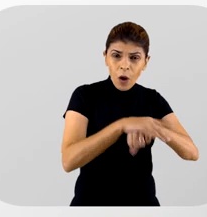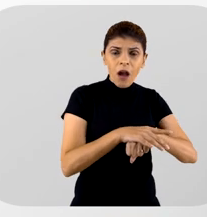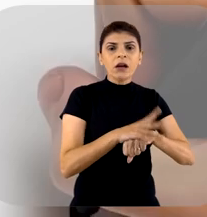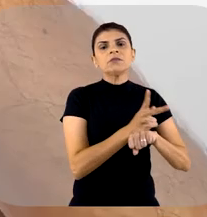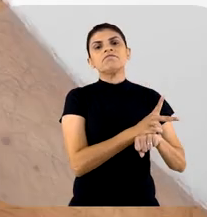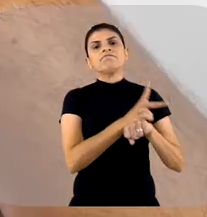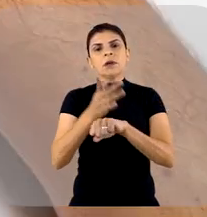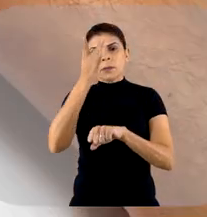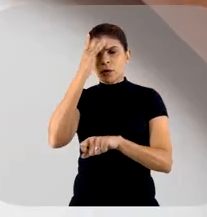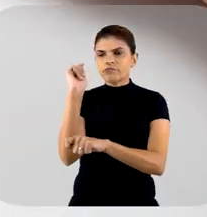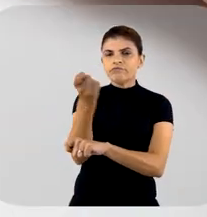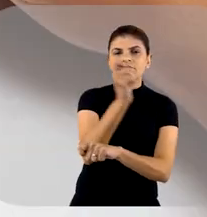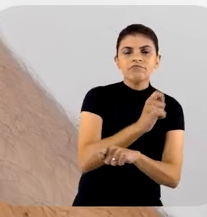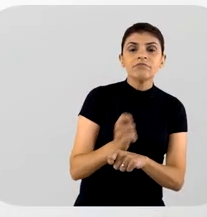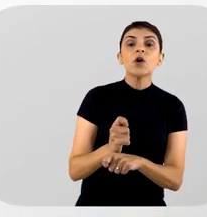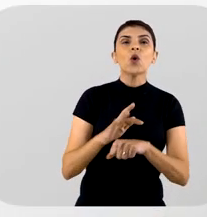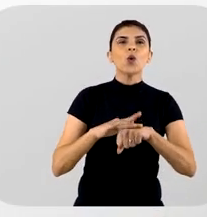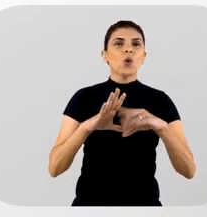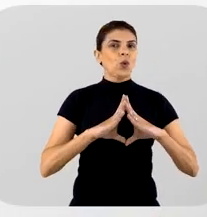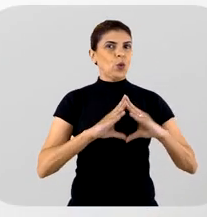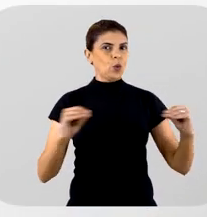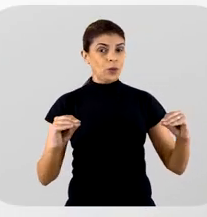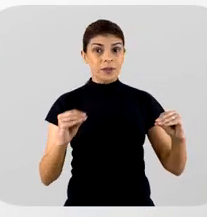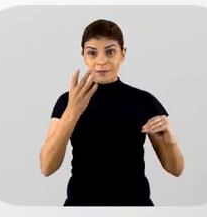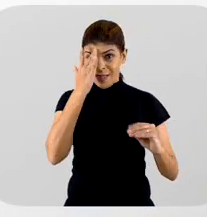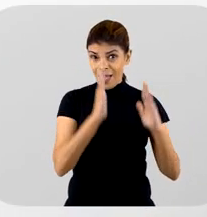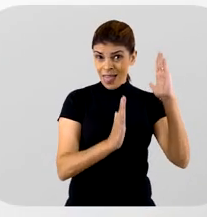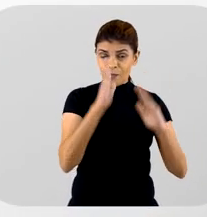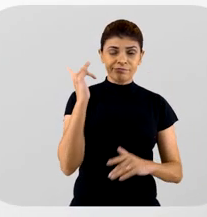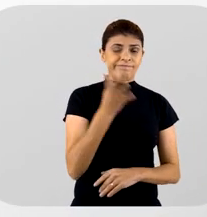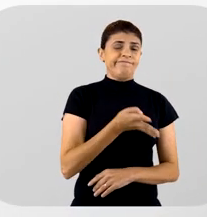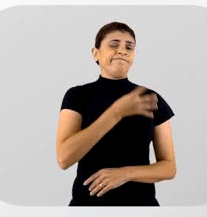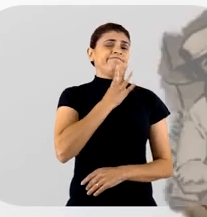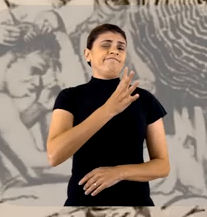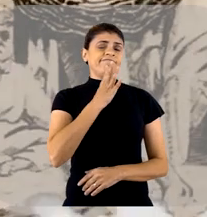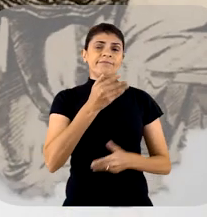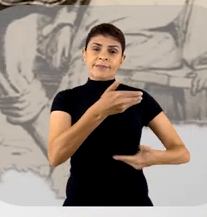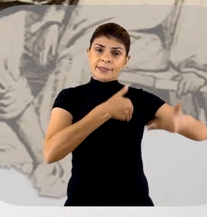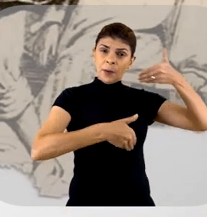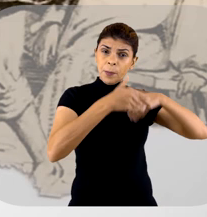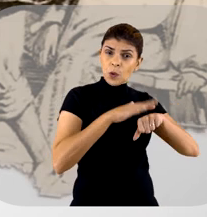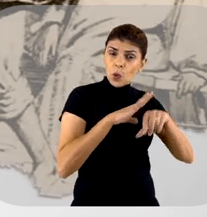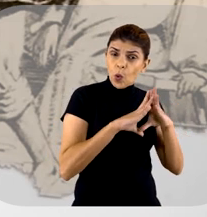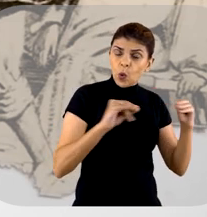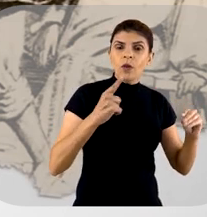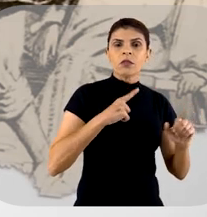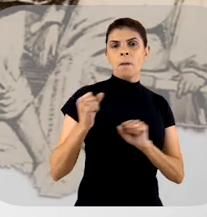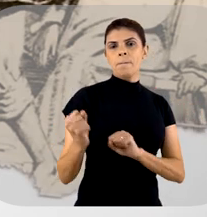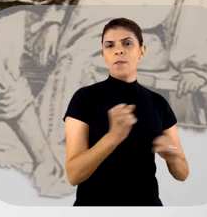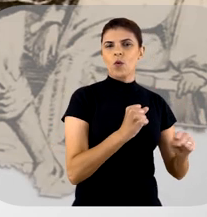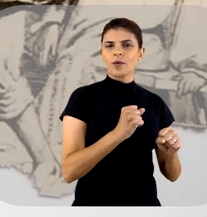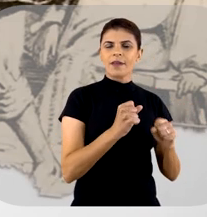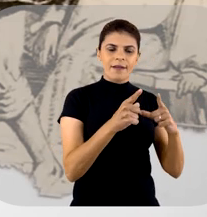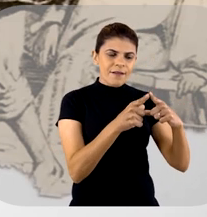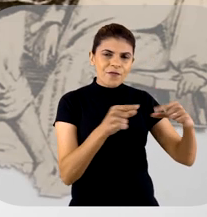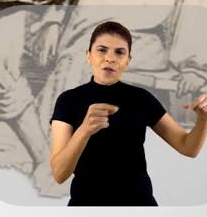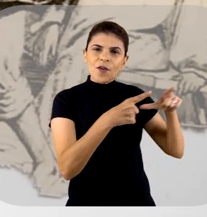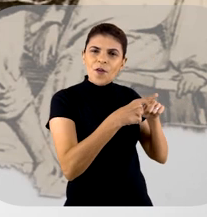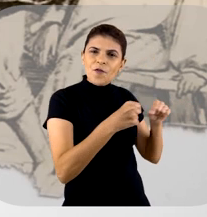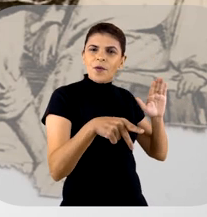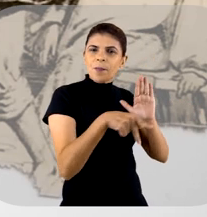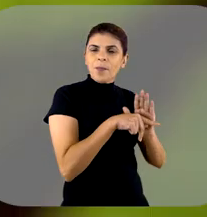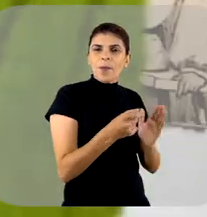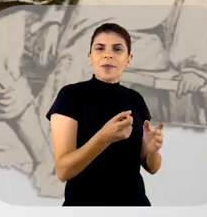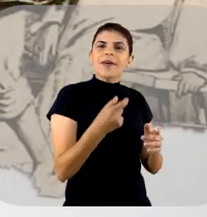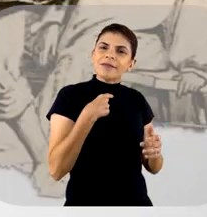Os doentes recorriam aos curandeiros ou similares, na época, os grandes conhecedores das terapias de cura